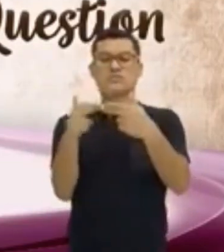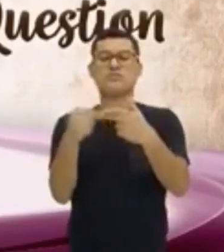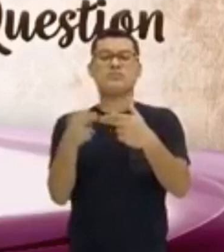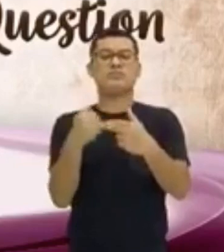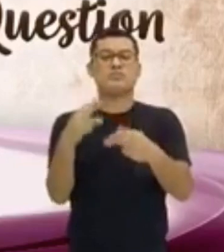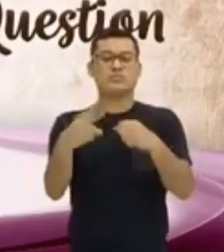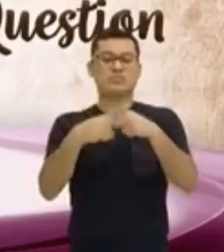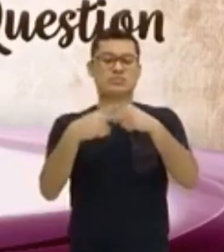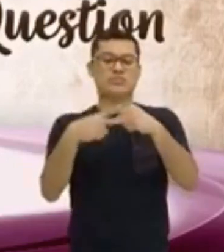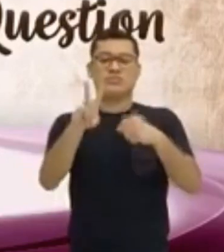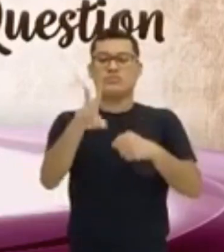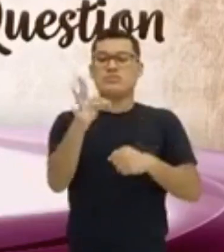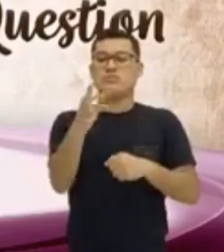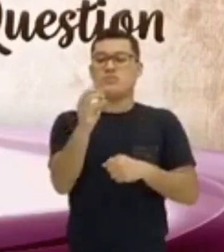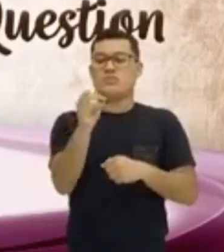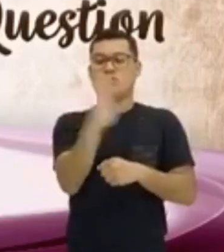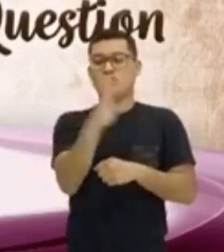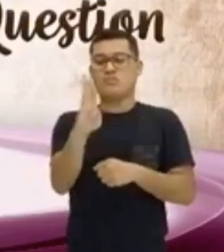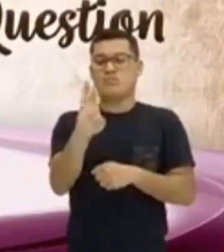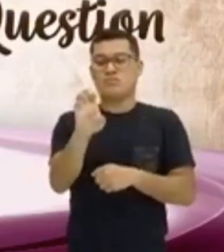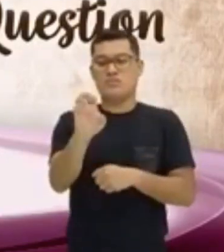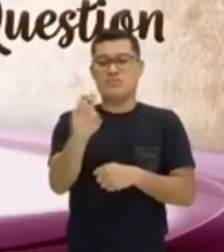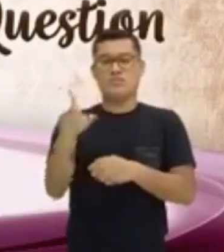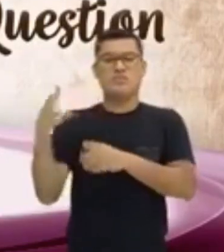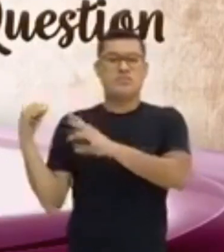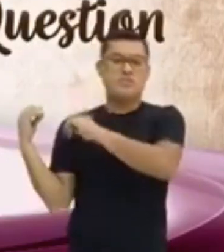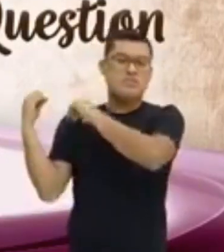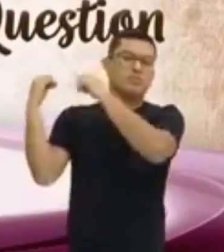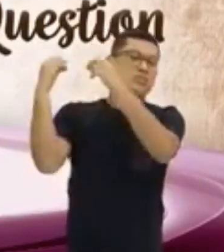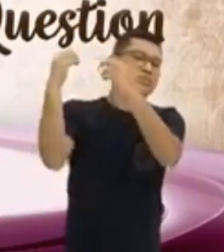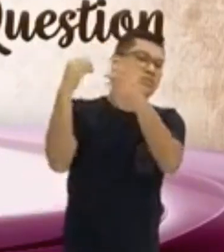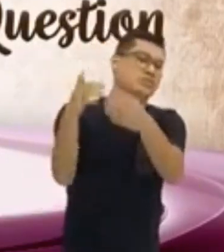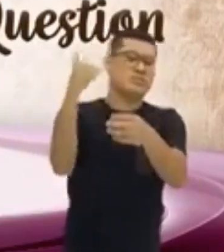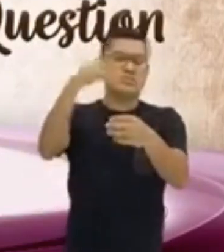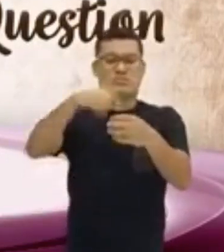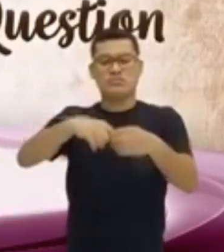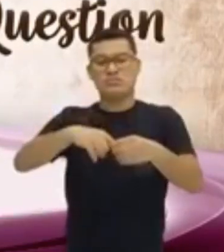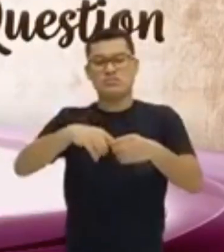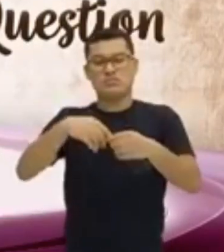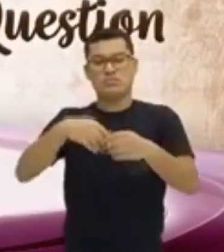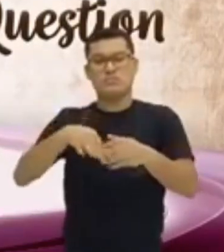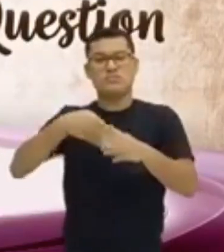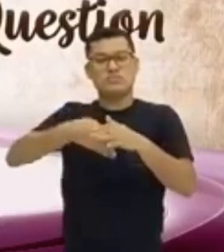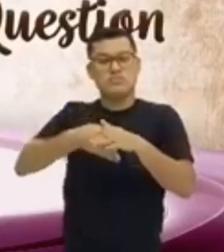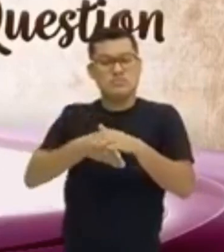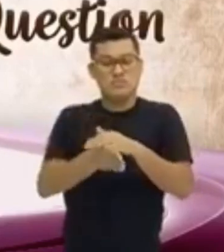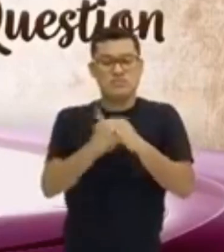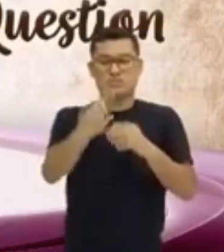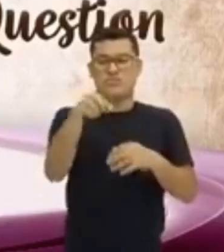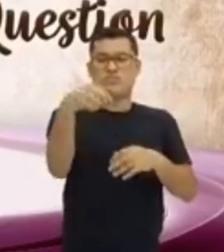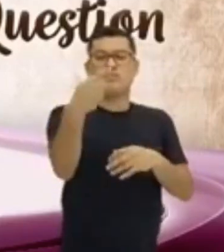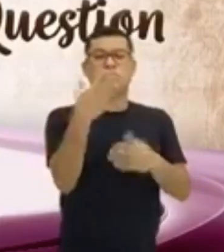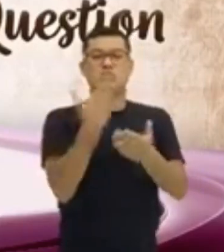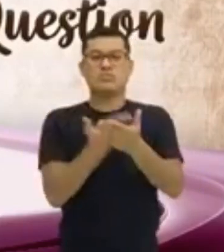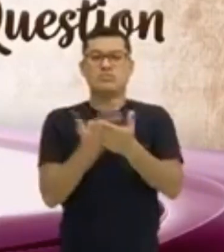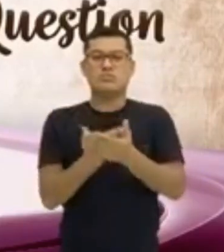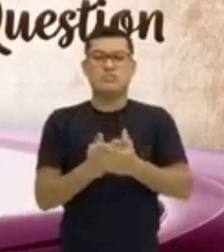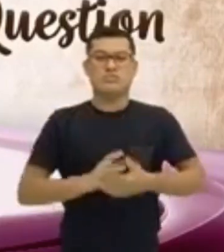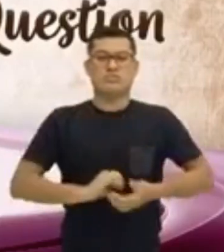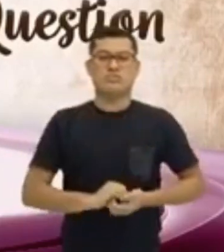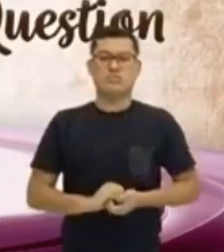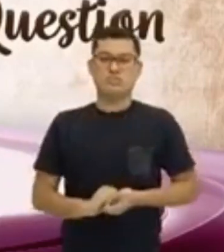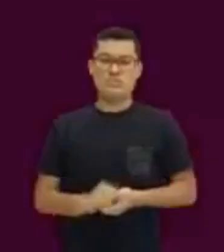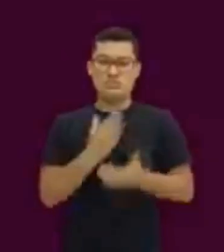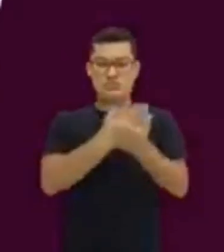to be. Então, a aula vai ser uma retomada das outras e uma introdução das próximas. Certo? Let's start?